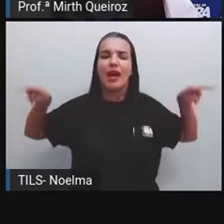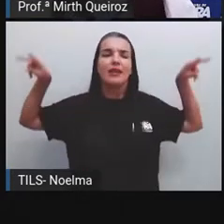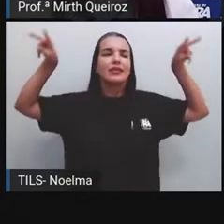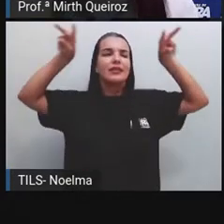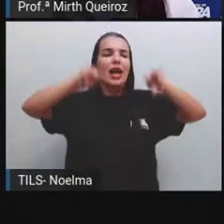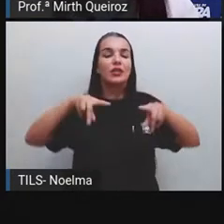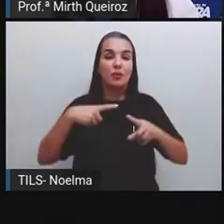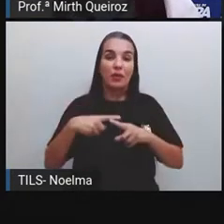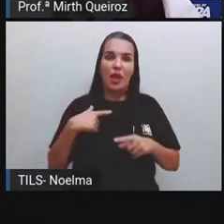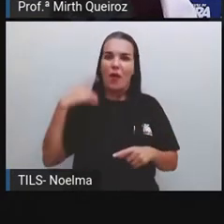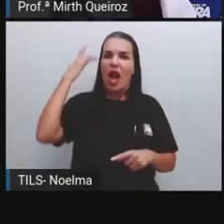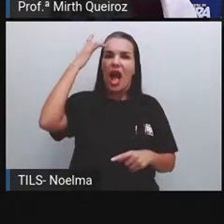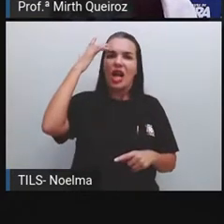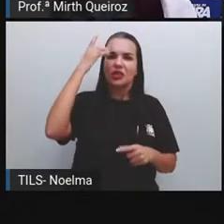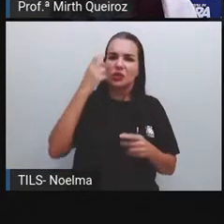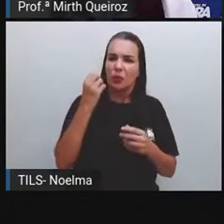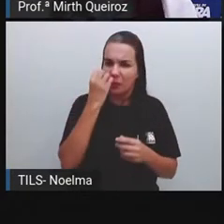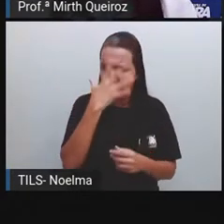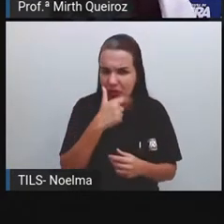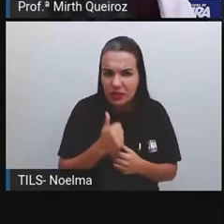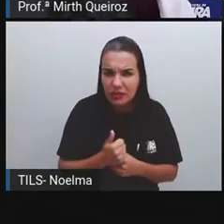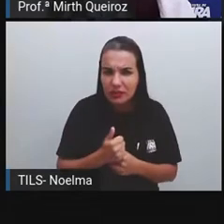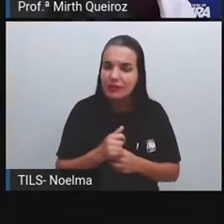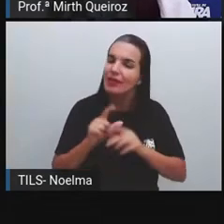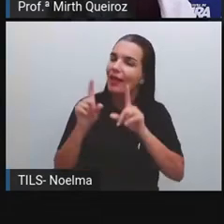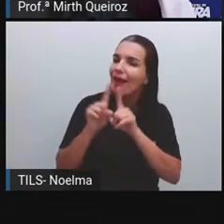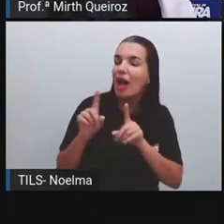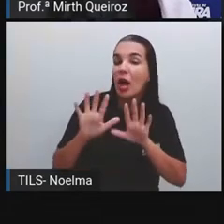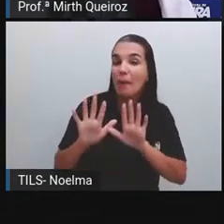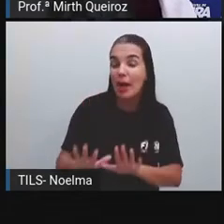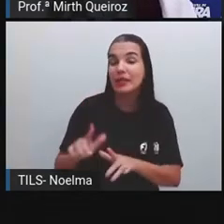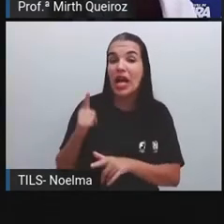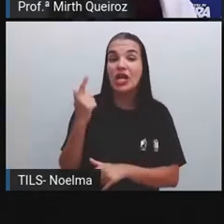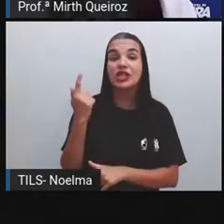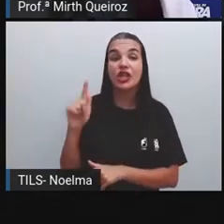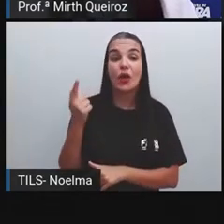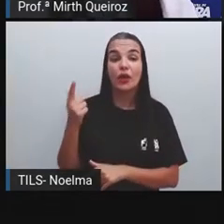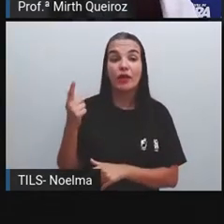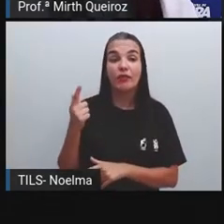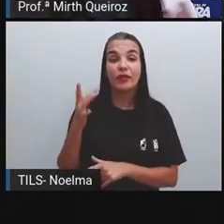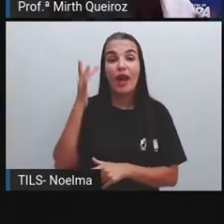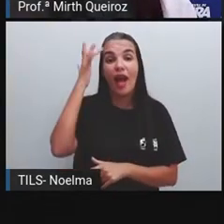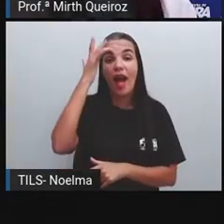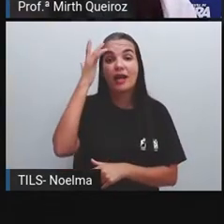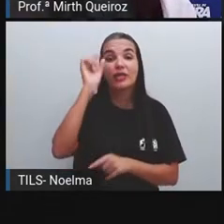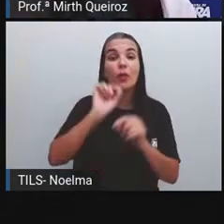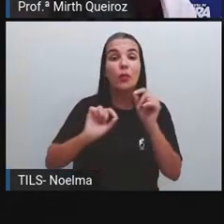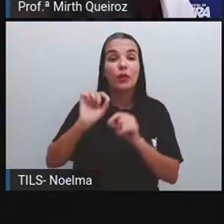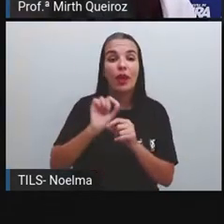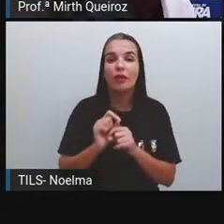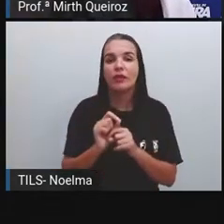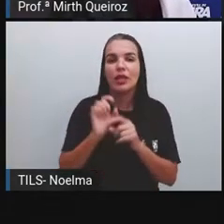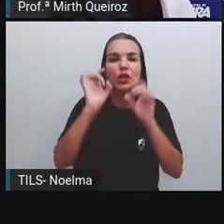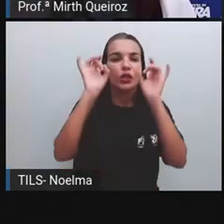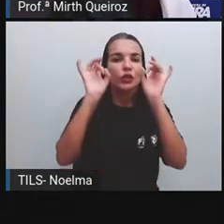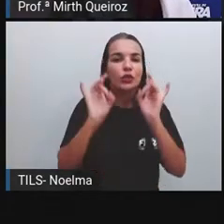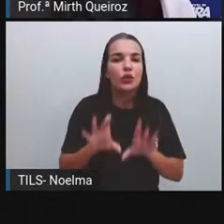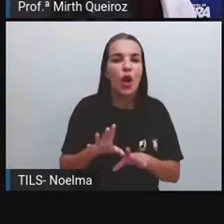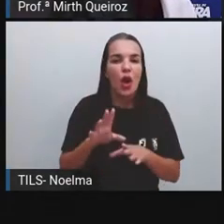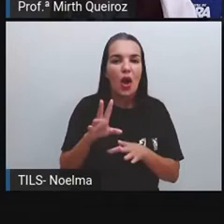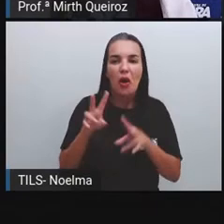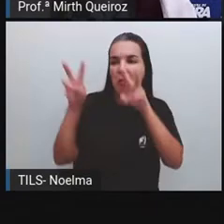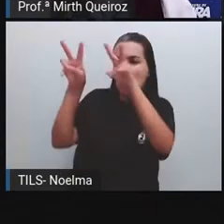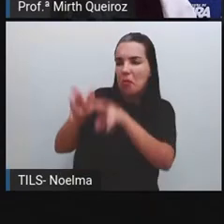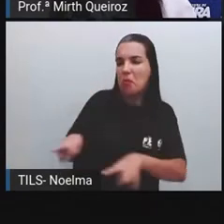bonito. Mas, para a geografia, a paisagem não é só isso. A paisagem não é apenas o belo panorama natural.